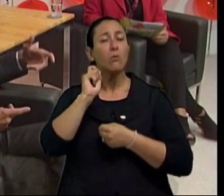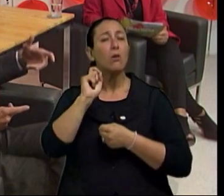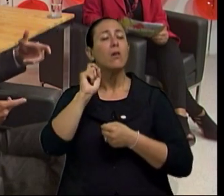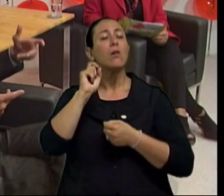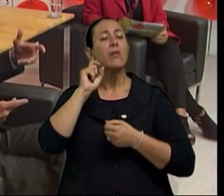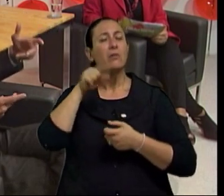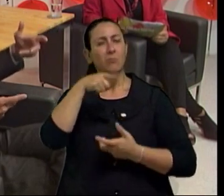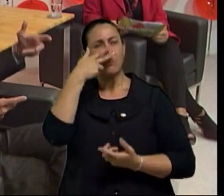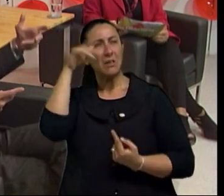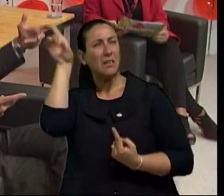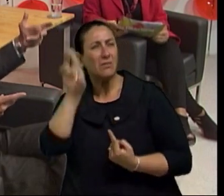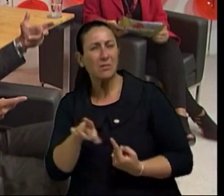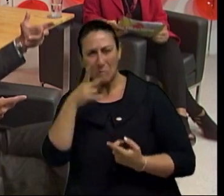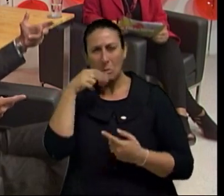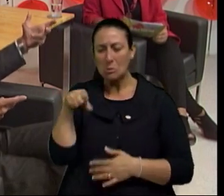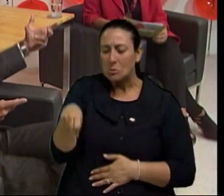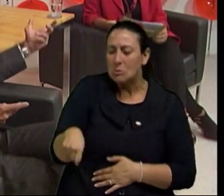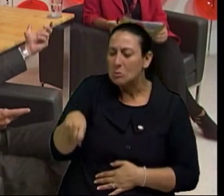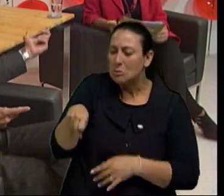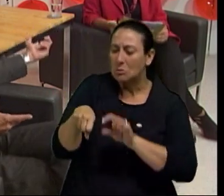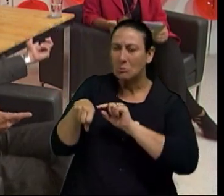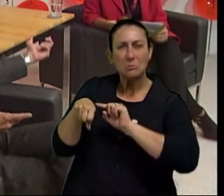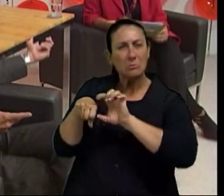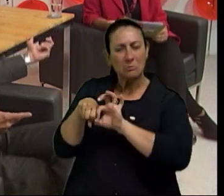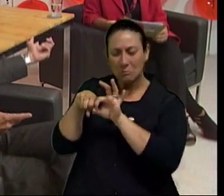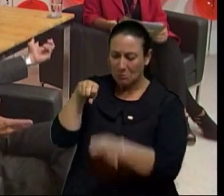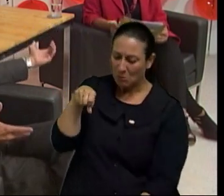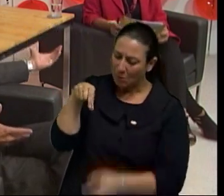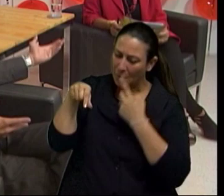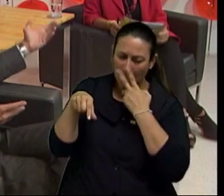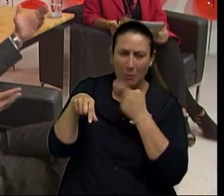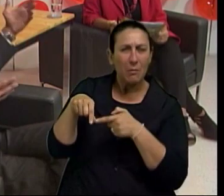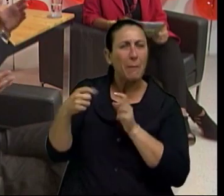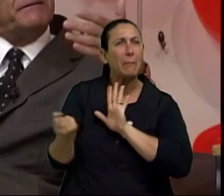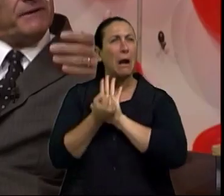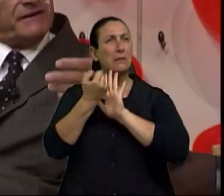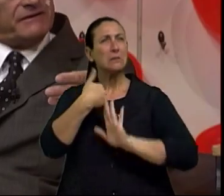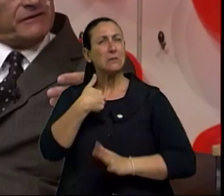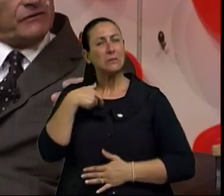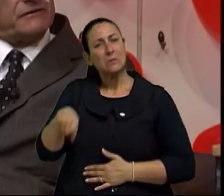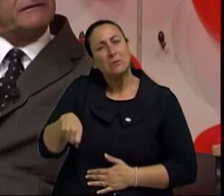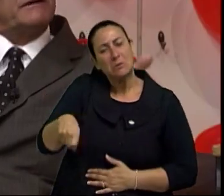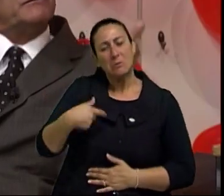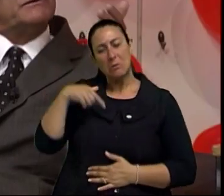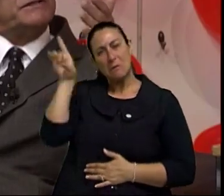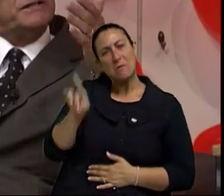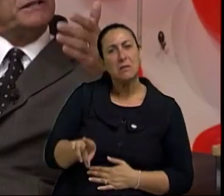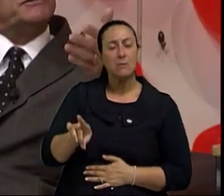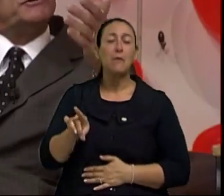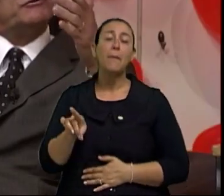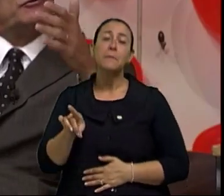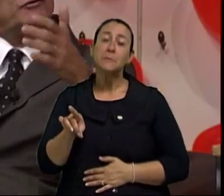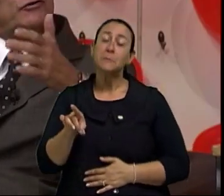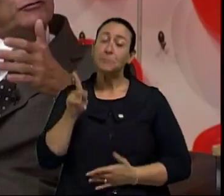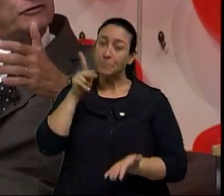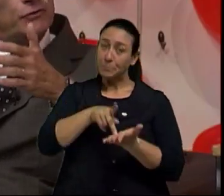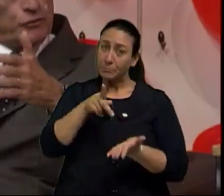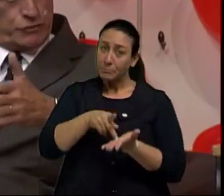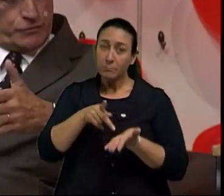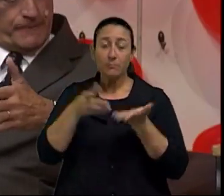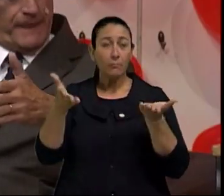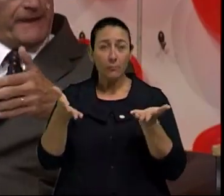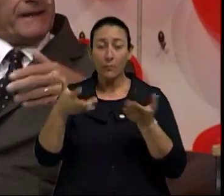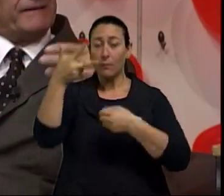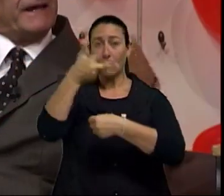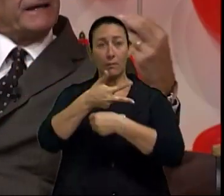deficiente, e a imagem parece uma pessoa deficiente, fragilizada. Exatamente. Felizmente, nós estamos diante de um novo